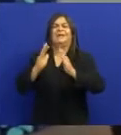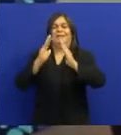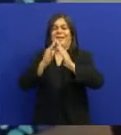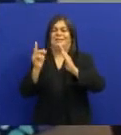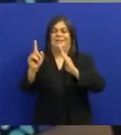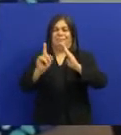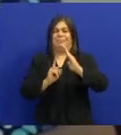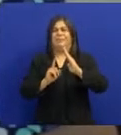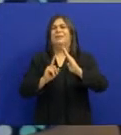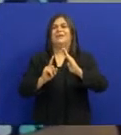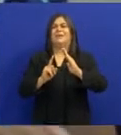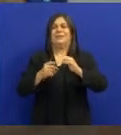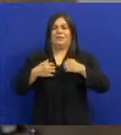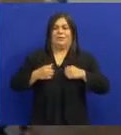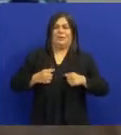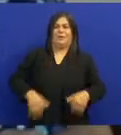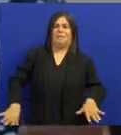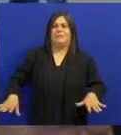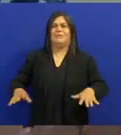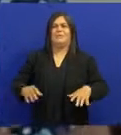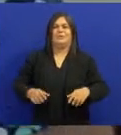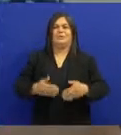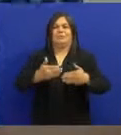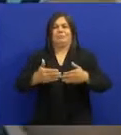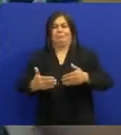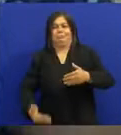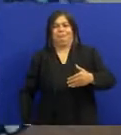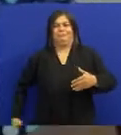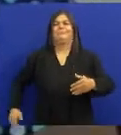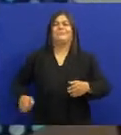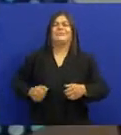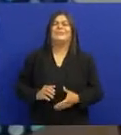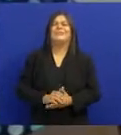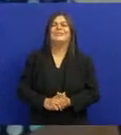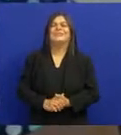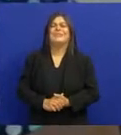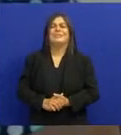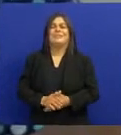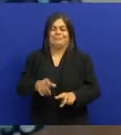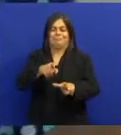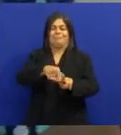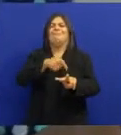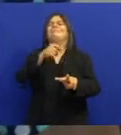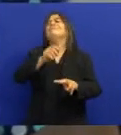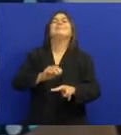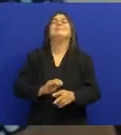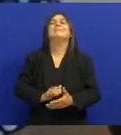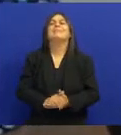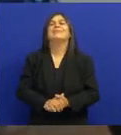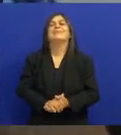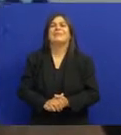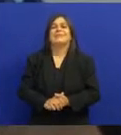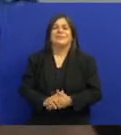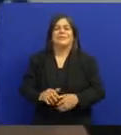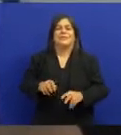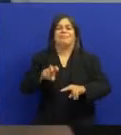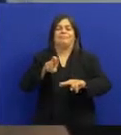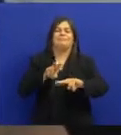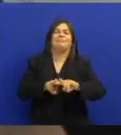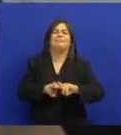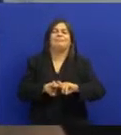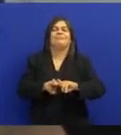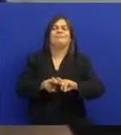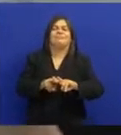casa Ele tirava aquela roupa dele Botava um short Um chinelo no pé Tinha um